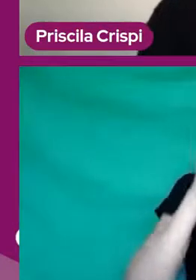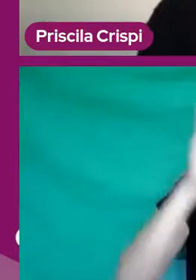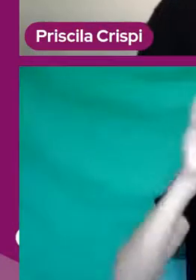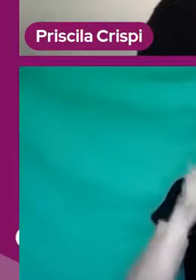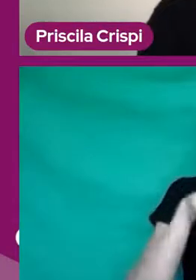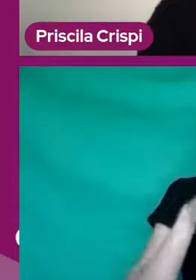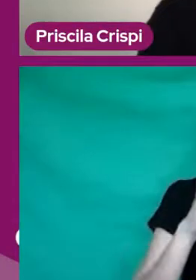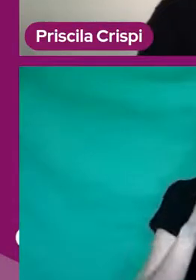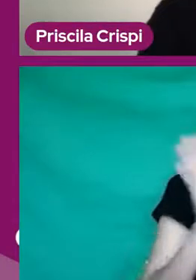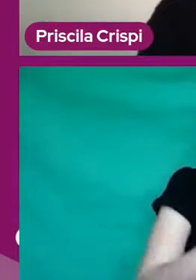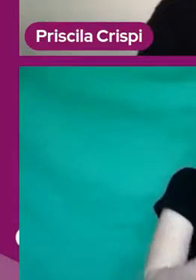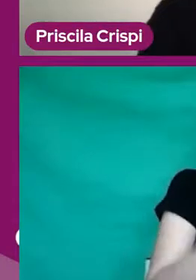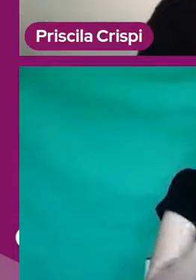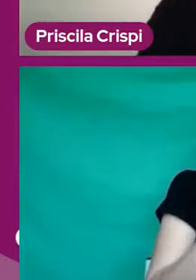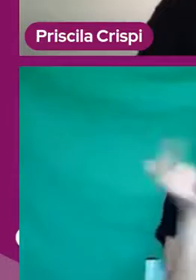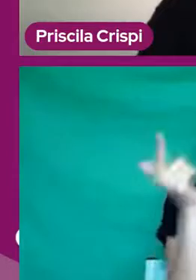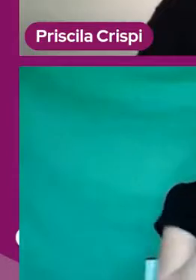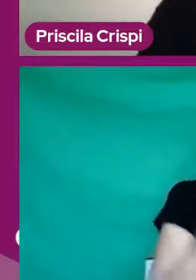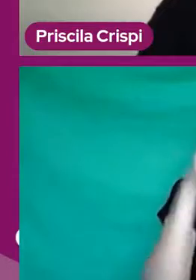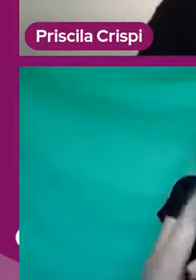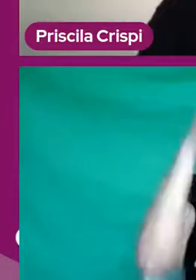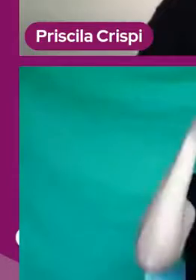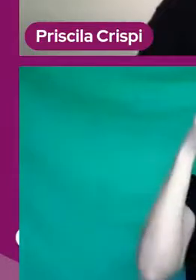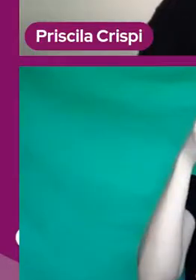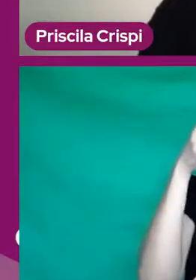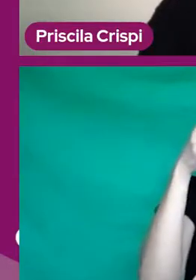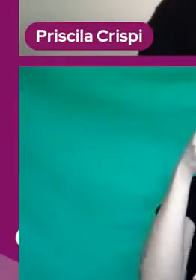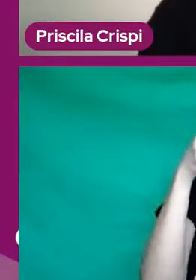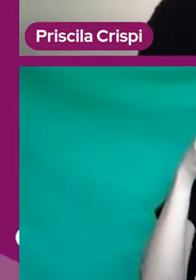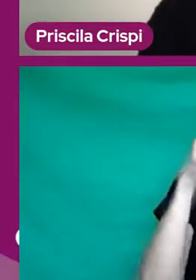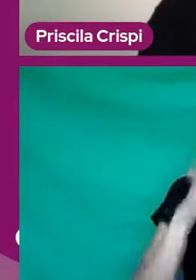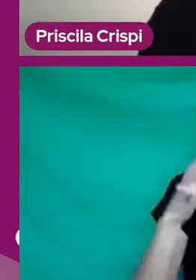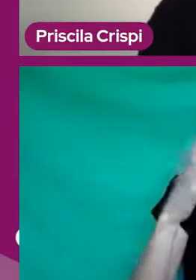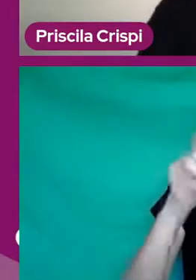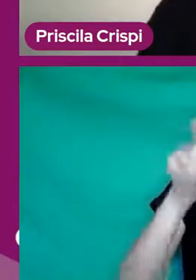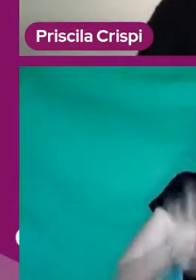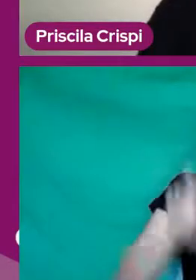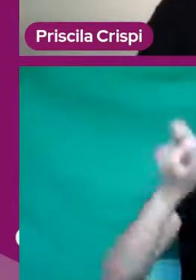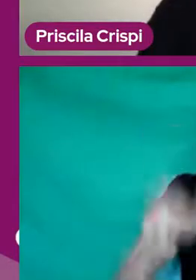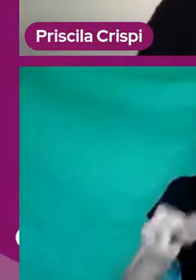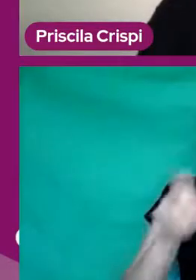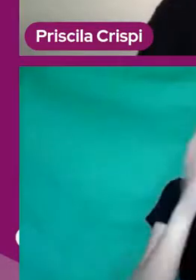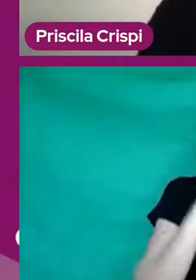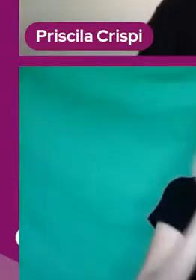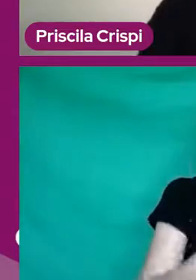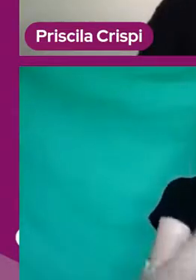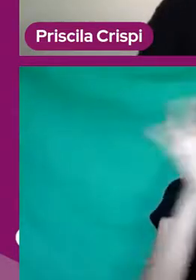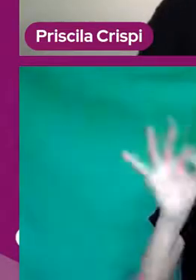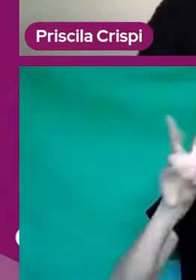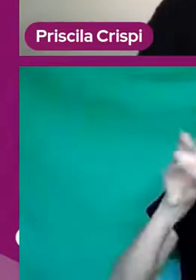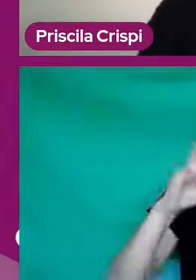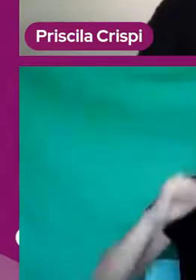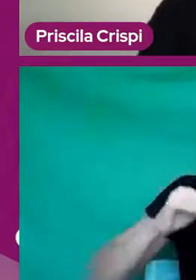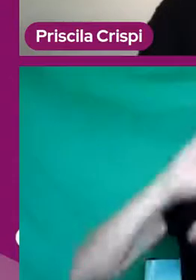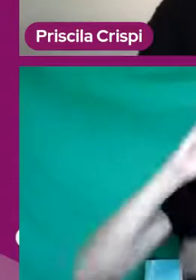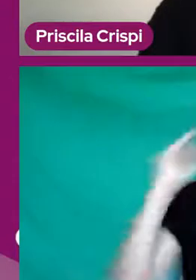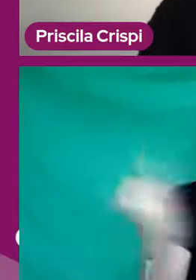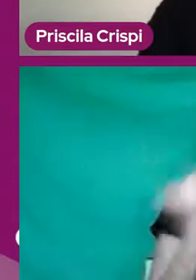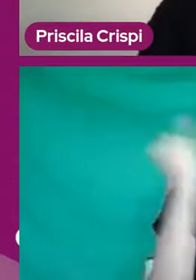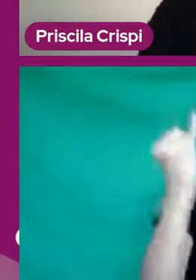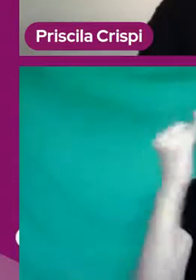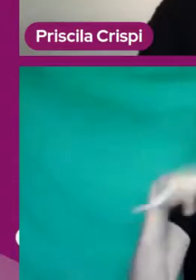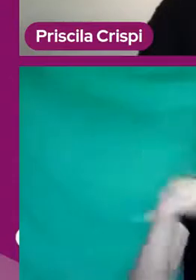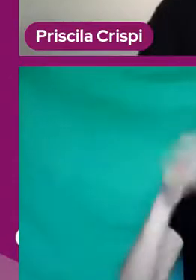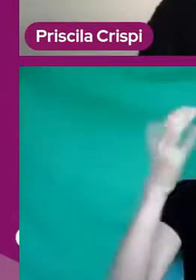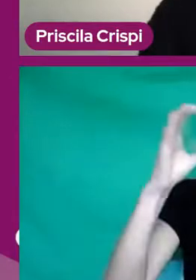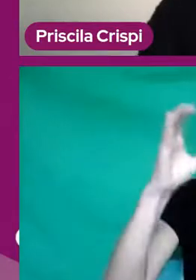alguma maneira, impactar aqueles que são atingidos pelos temas mais importantes da ciência, que são os